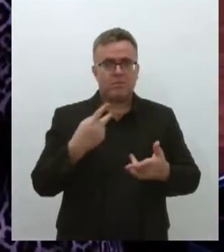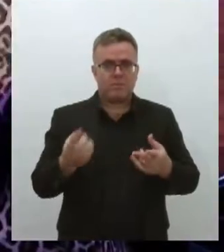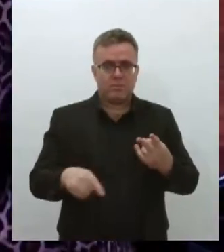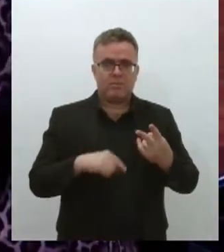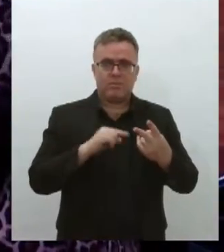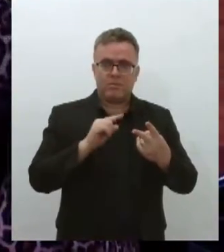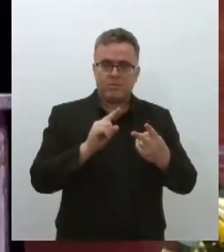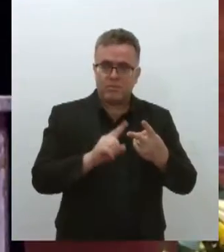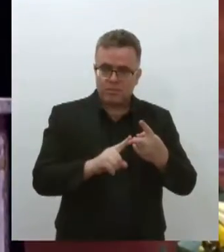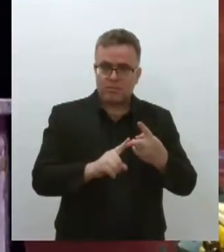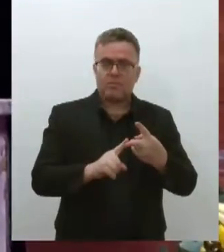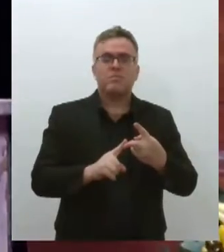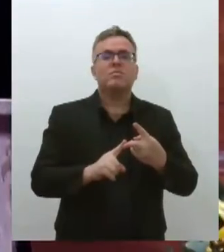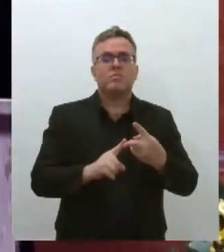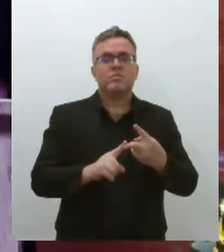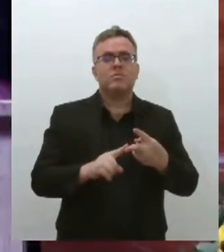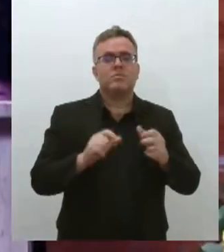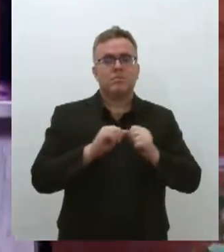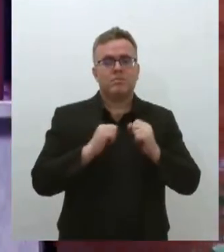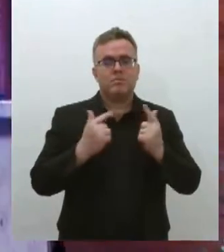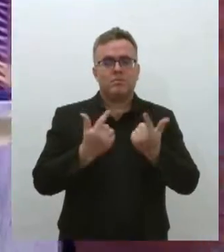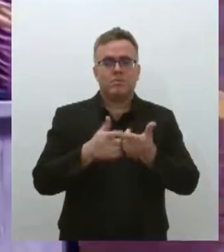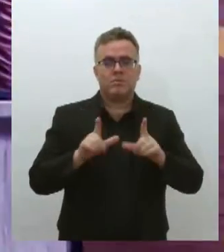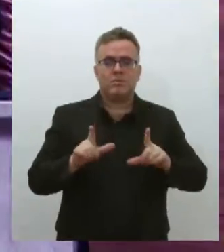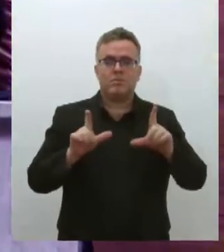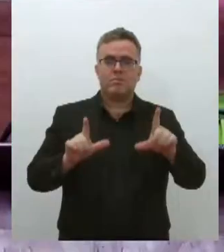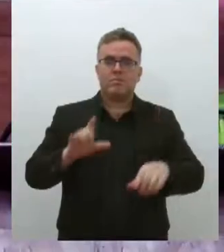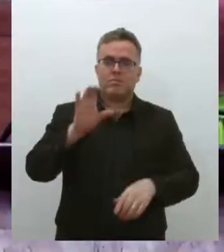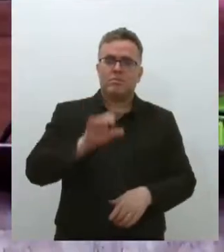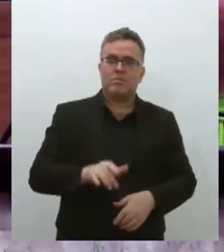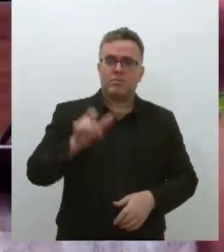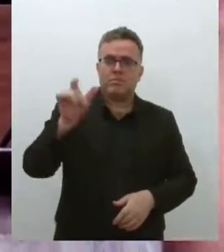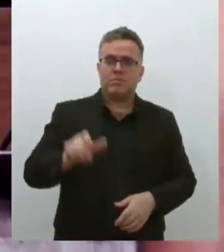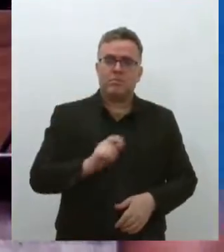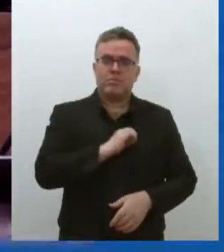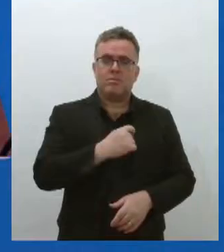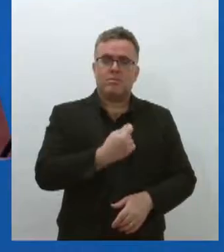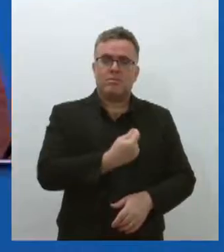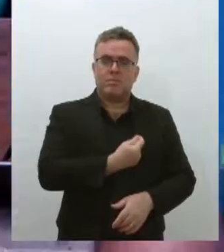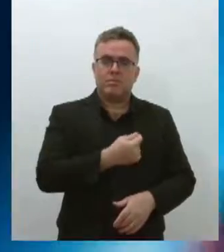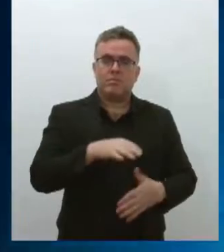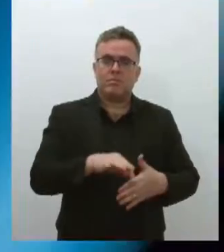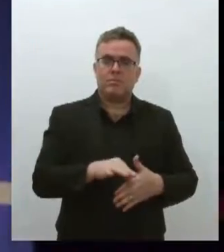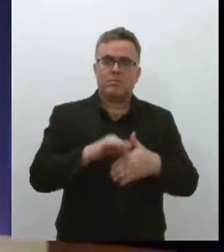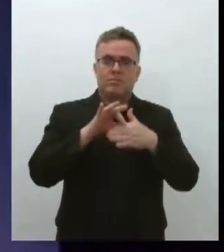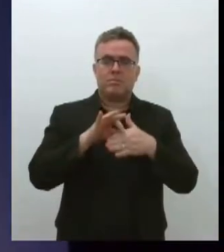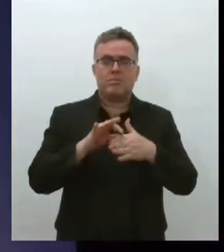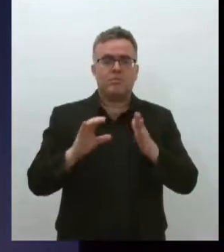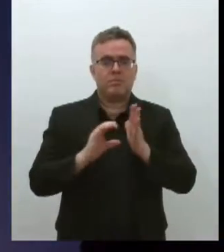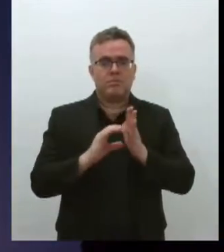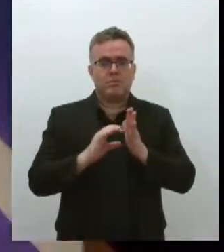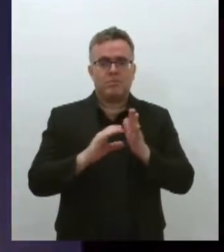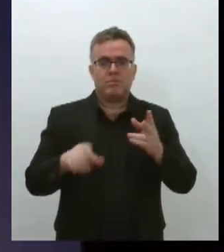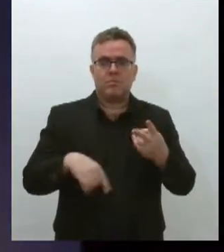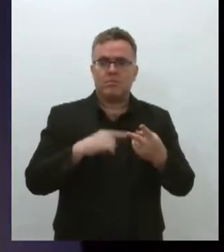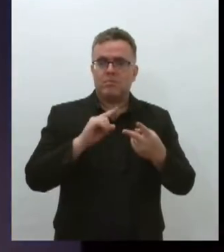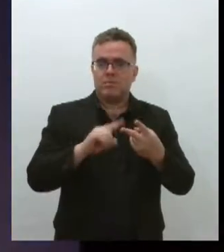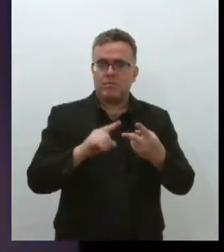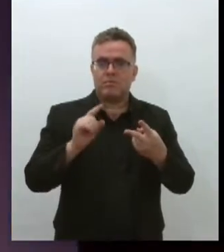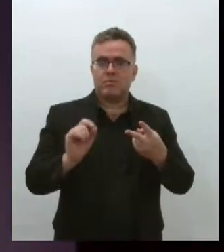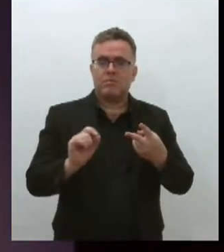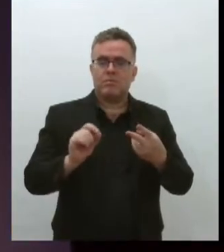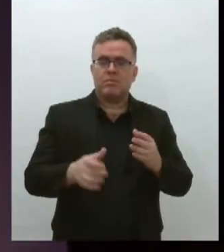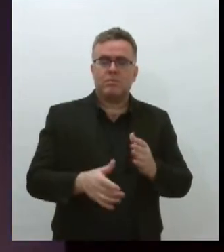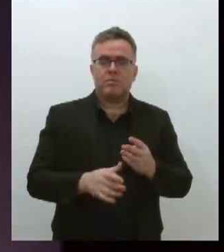Assembleia concede títulos de cidadania à delegada e líder comunitário. A homenagem aos 50